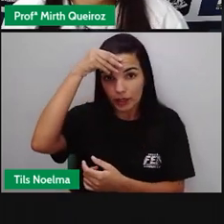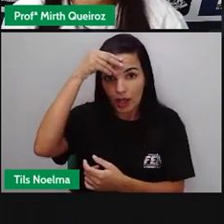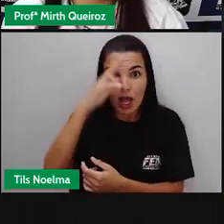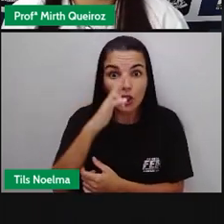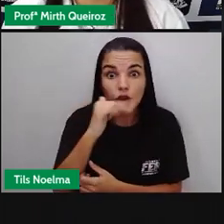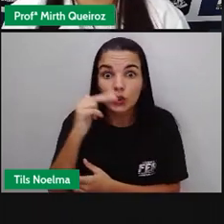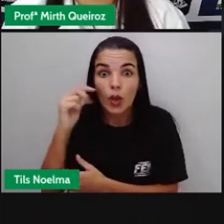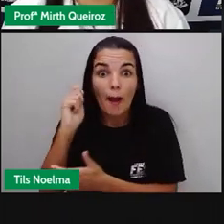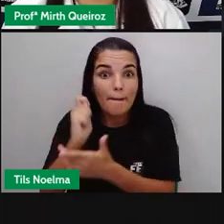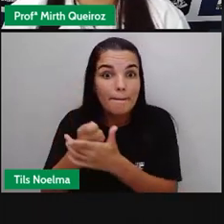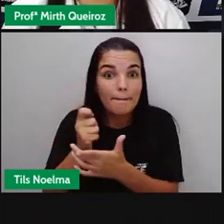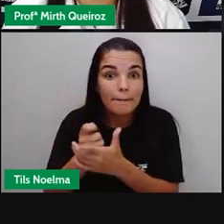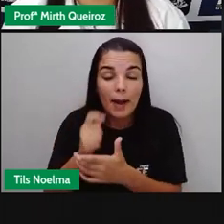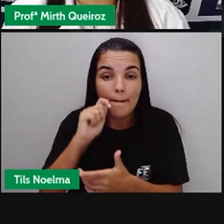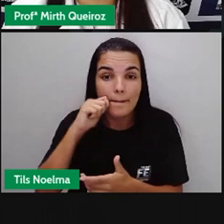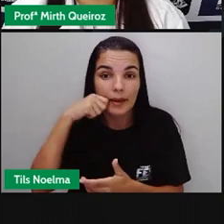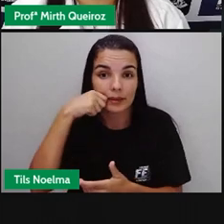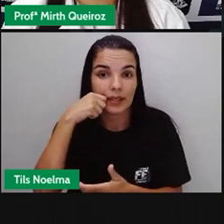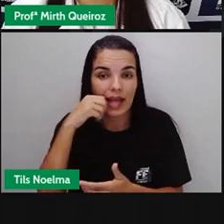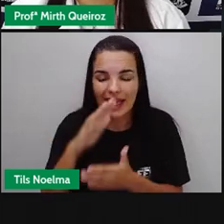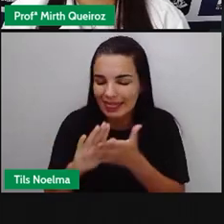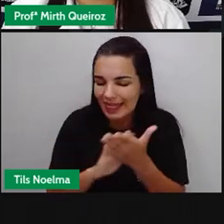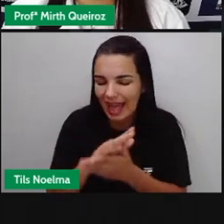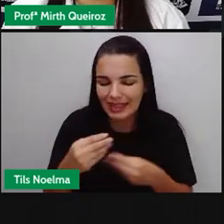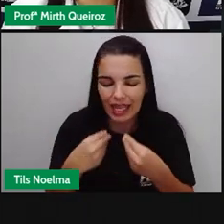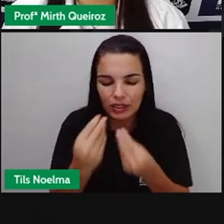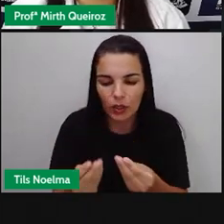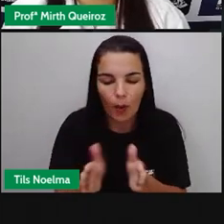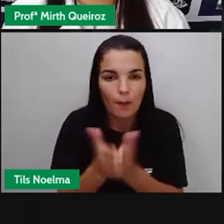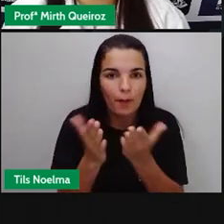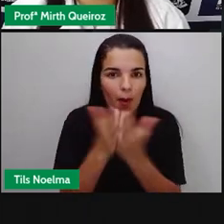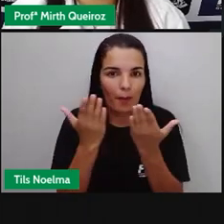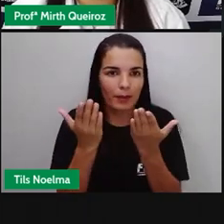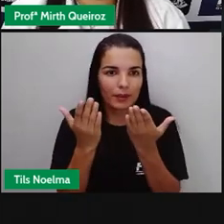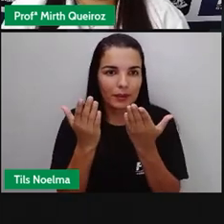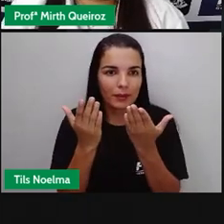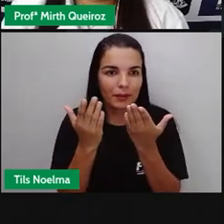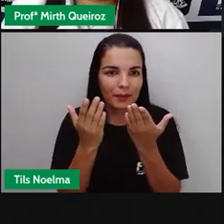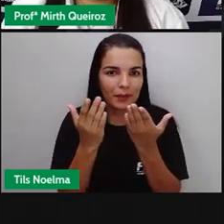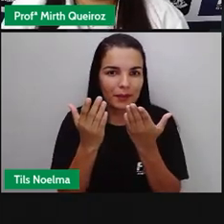Jamais será paga a conta do padeiro, nada doa aos pobres.